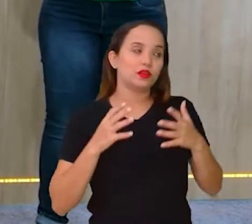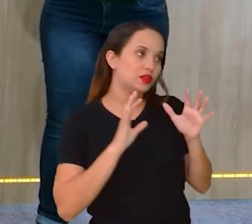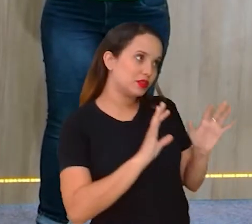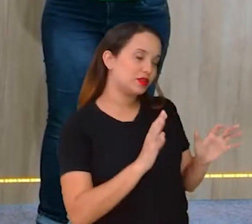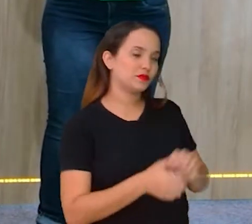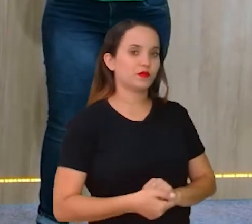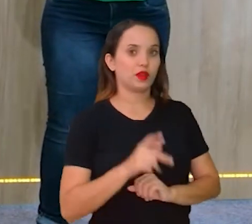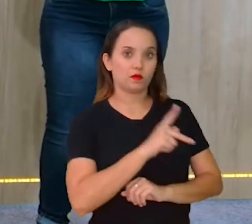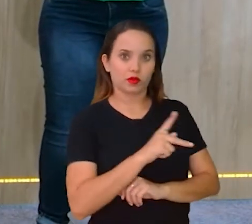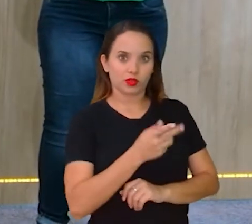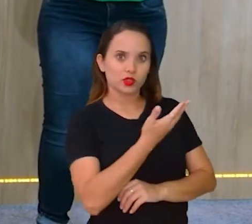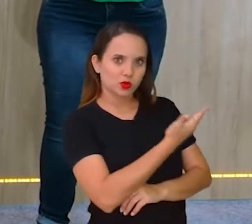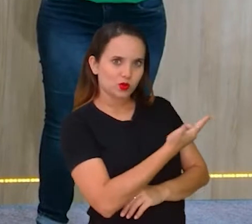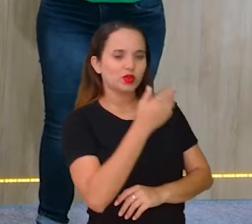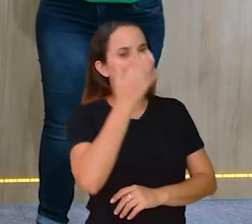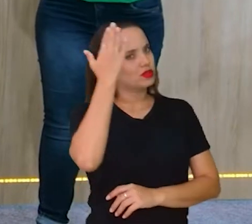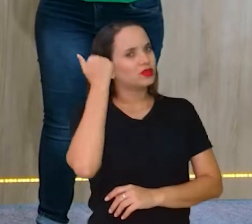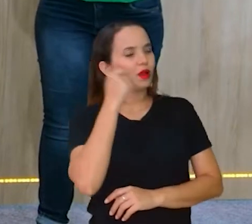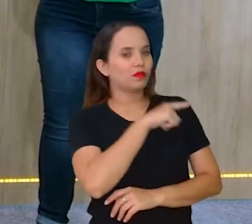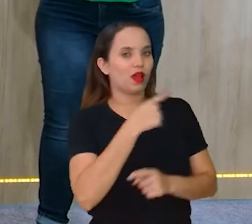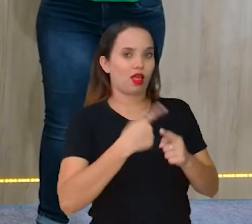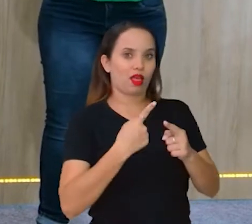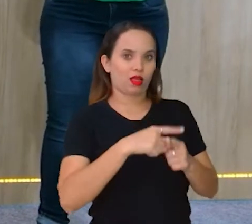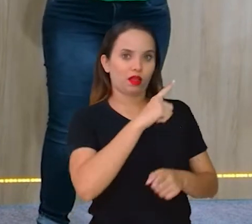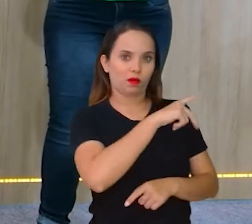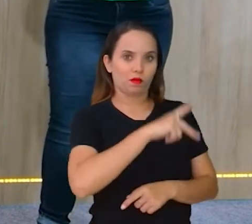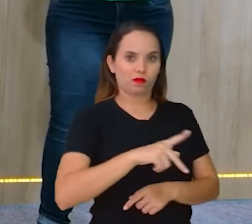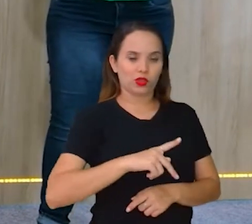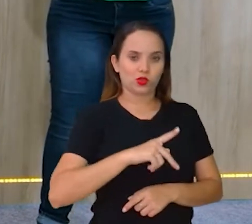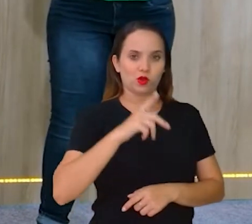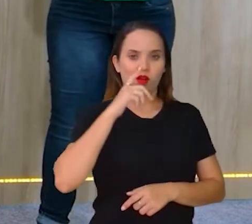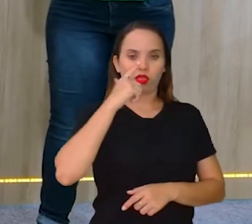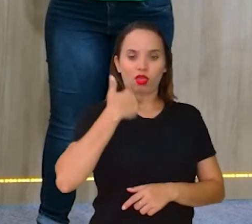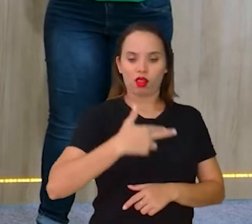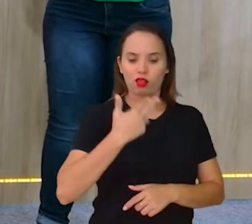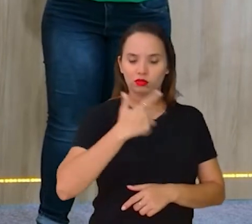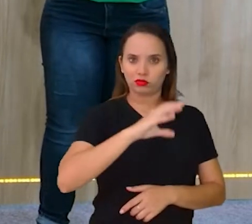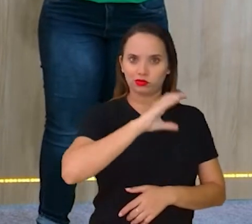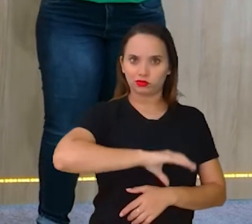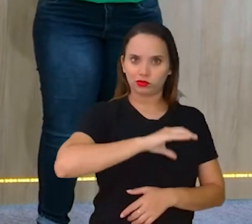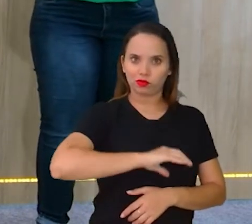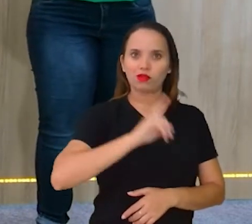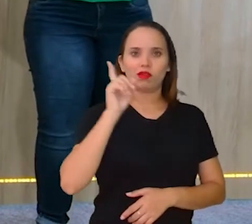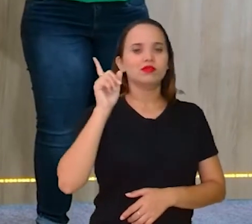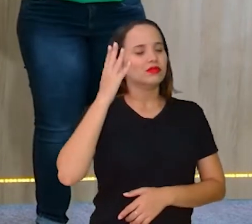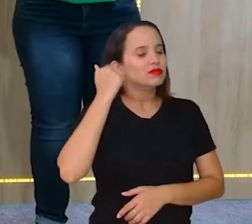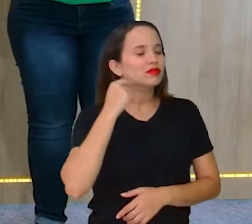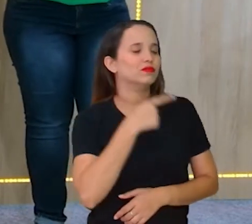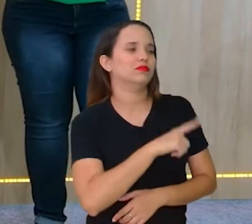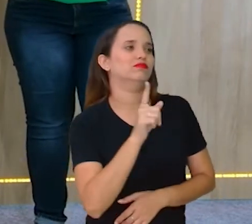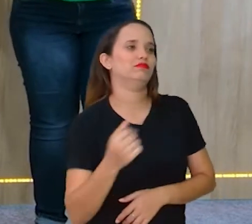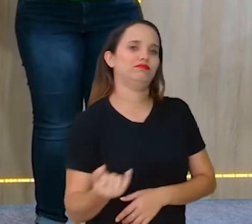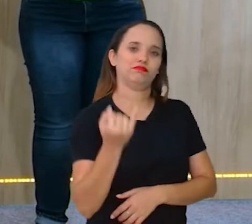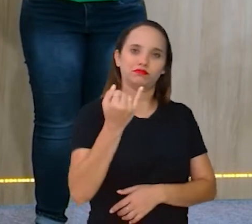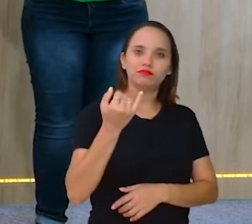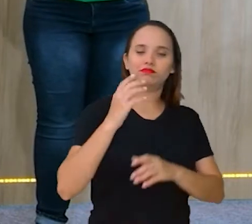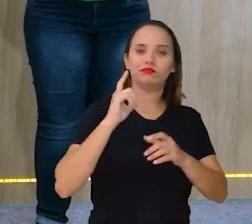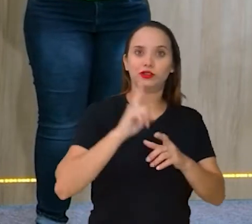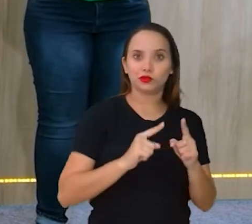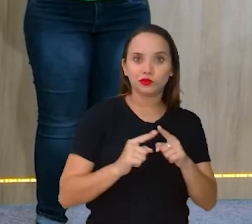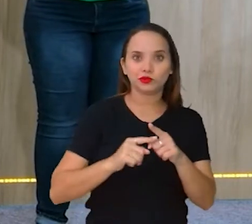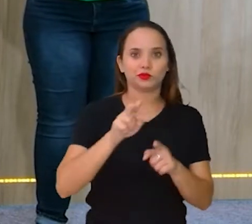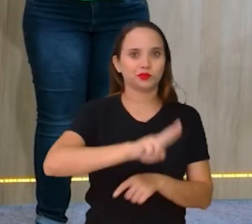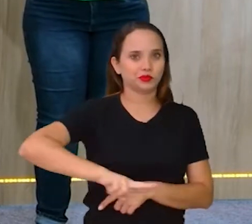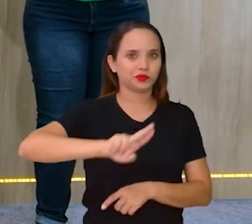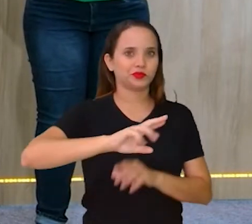professora de língua portuguesa e sabe que a importância da gente usar esse tipo de comunicação, não como a comunicação que a gente